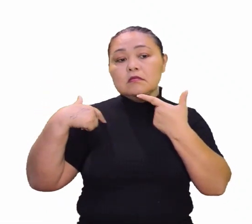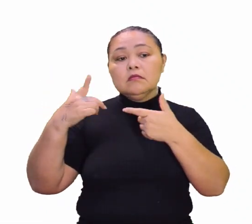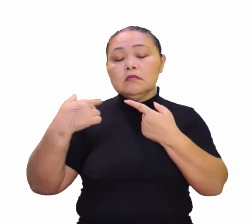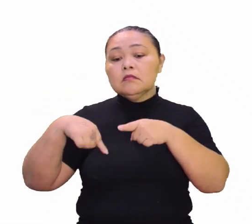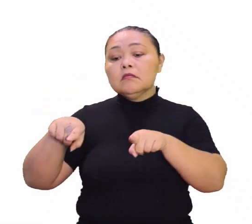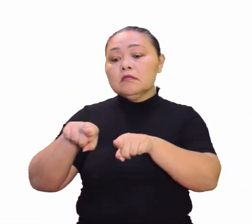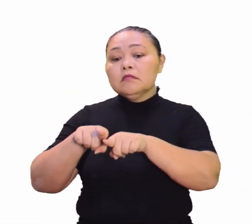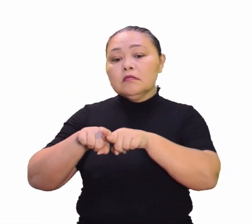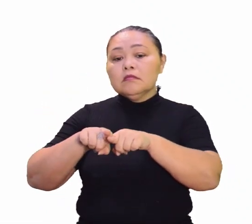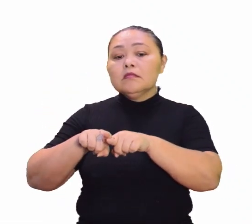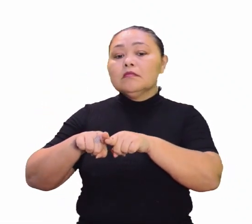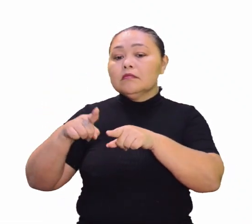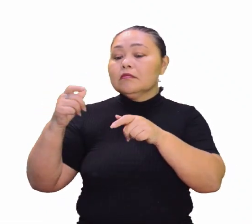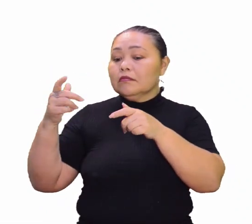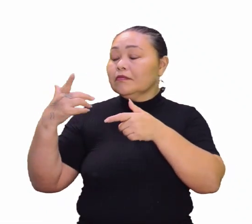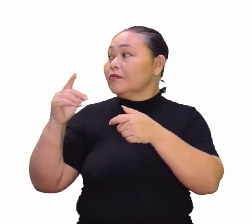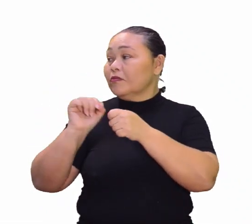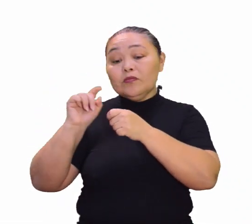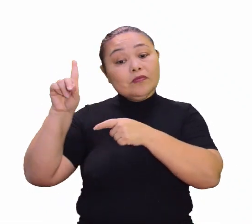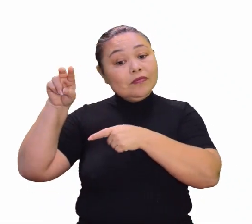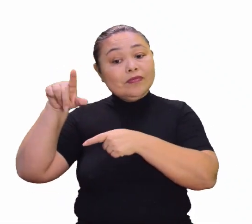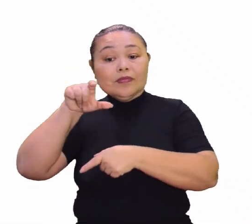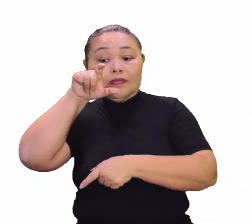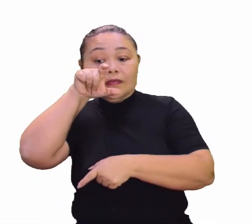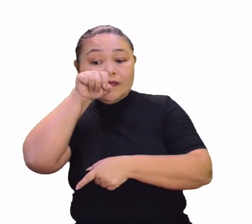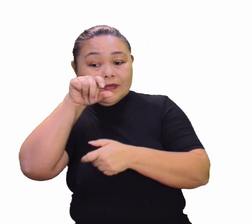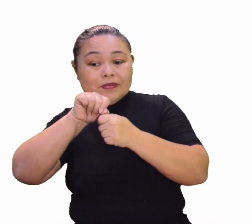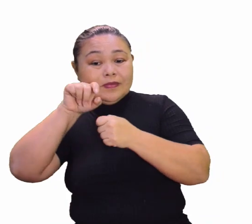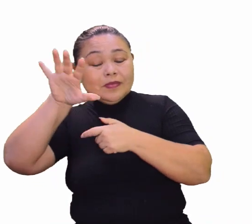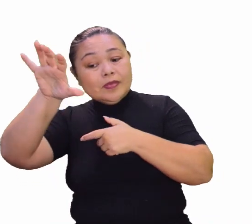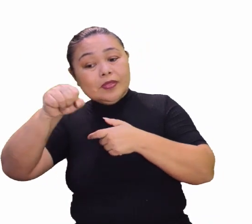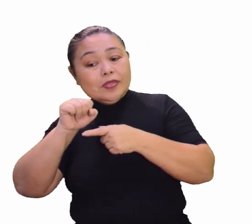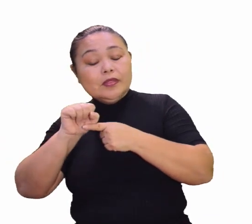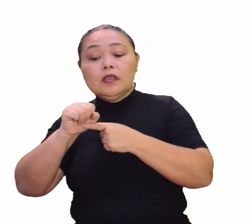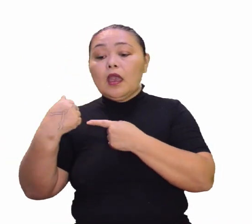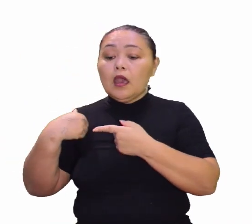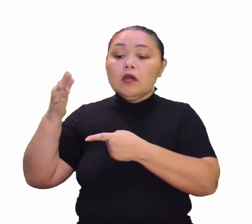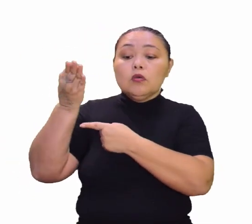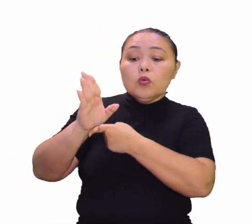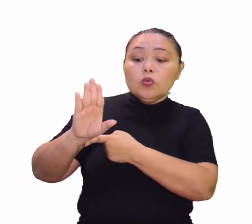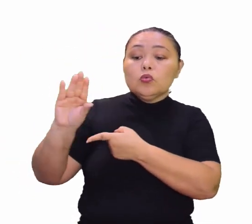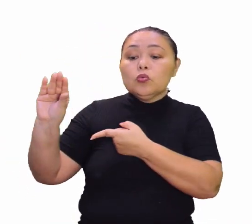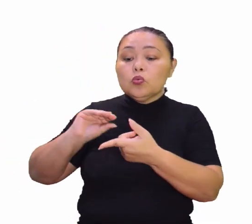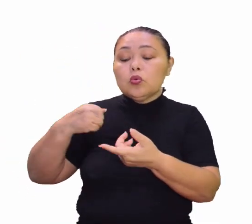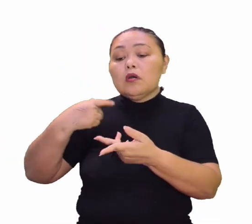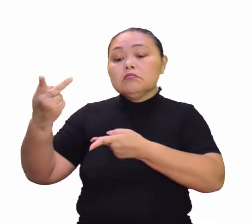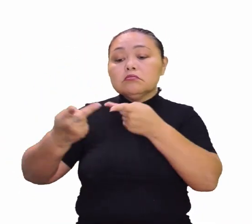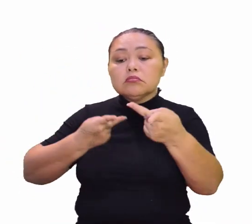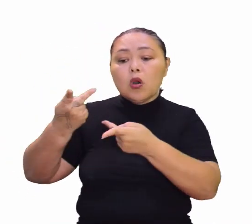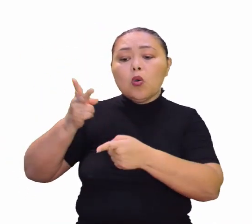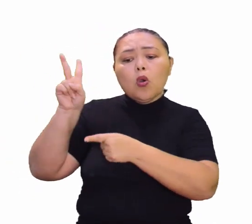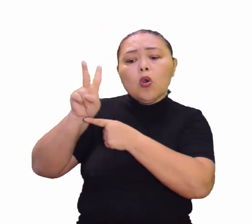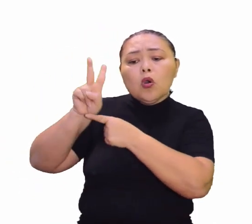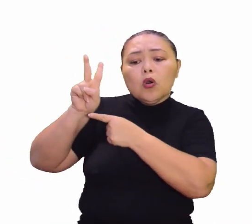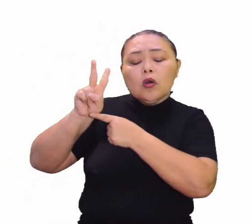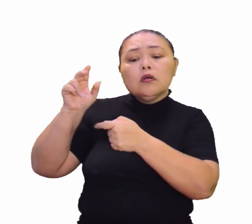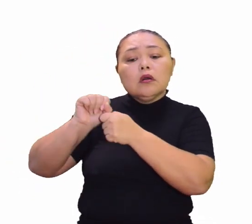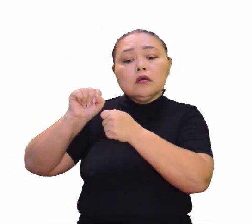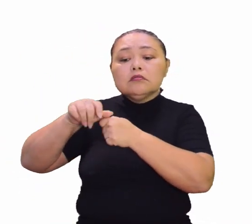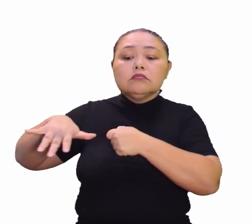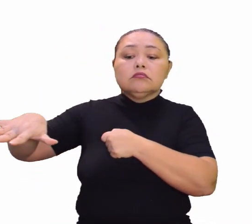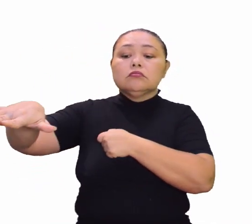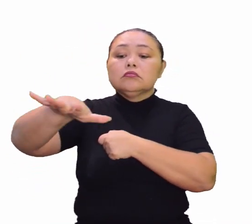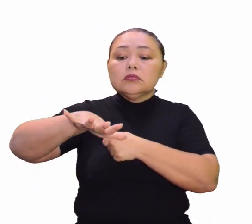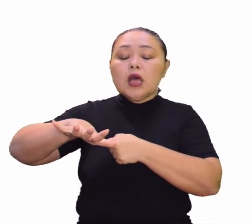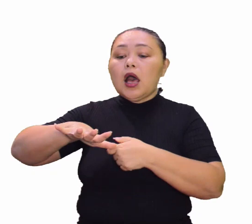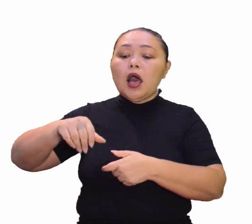ONGs. E adote essas espécies, quer dizer que vai adotar uma arara, né, muitas das vezes é financiar, ajudar, contribuir com projetos que cuidam e para a preservação da